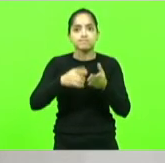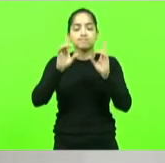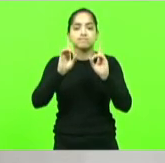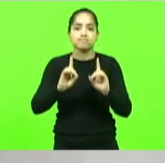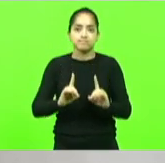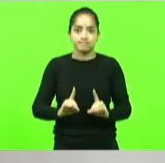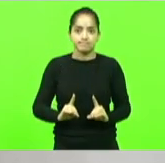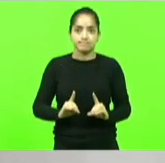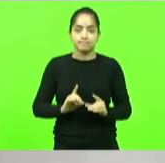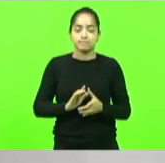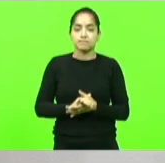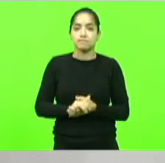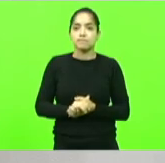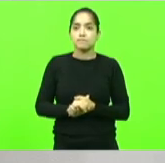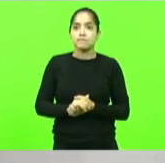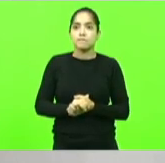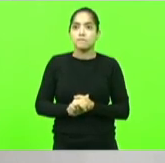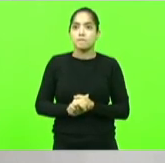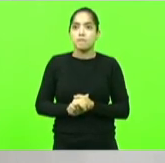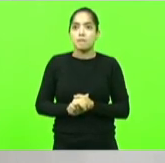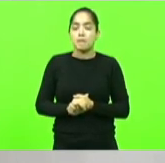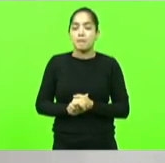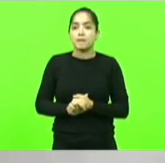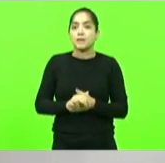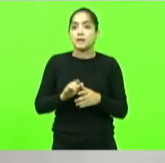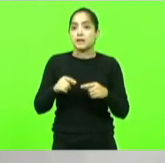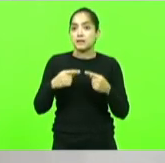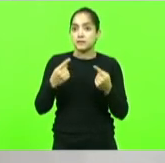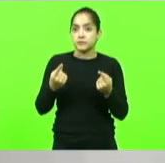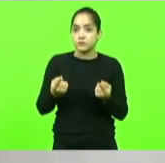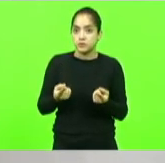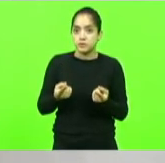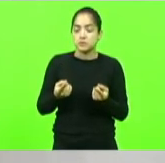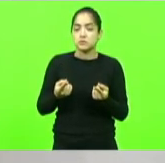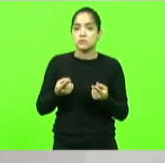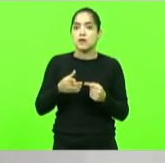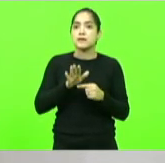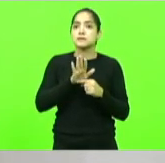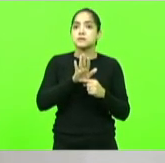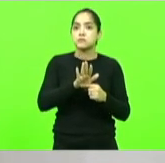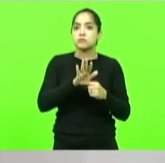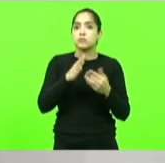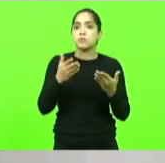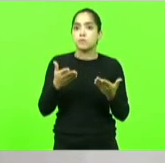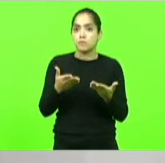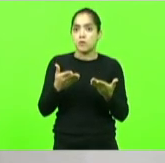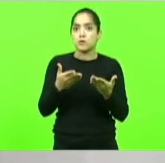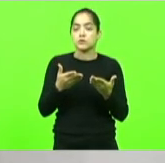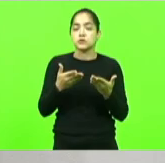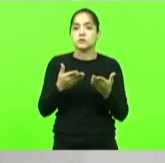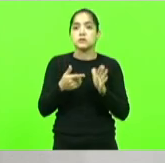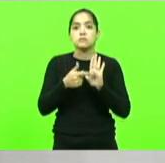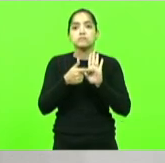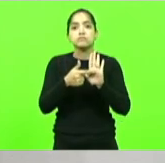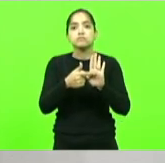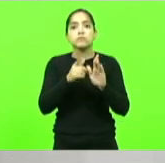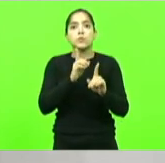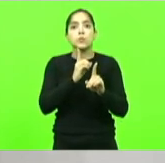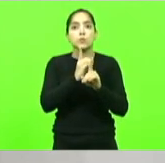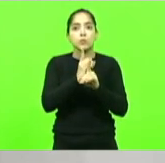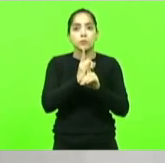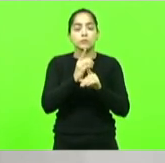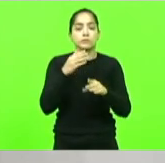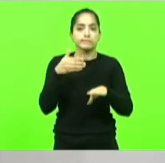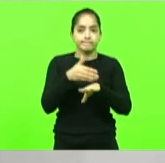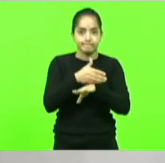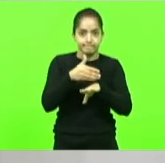indivíduos além disso essas contribuições também podem ser identificadas na participação